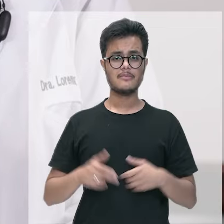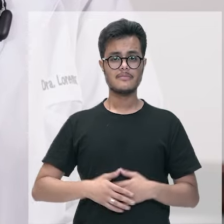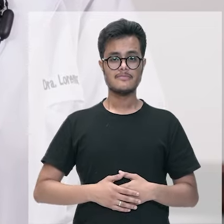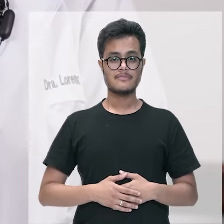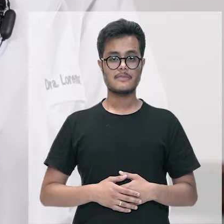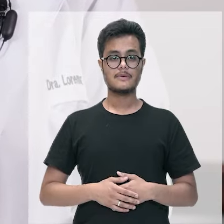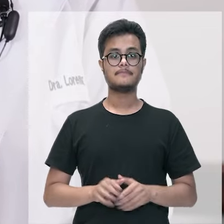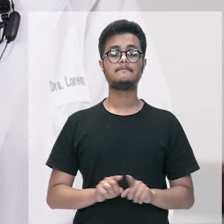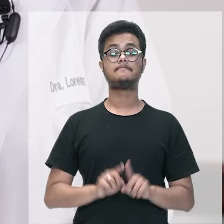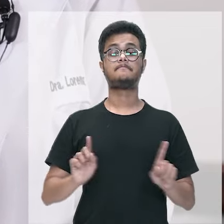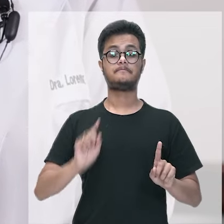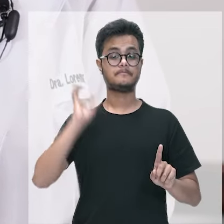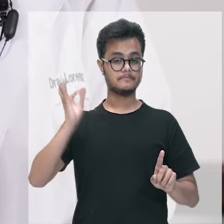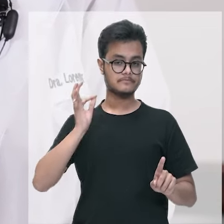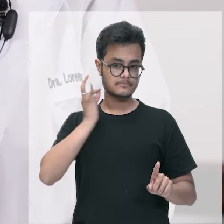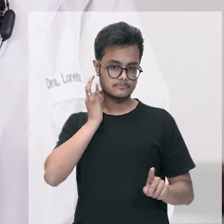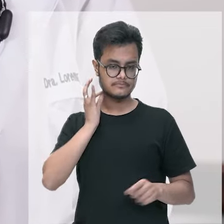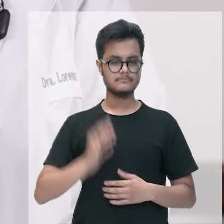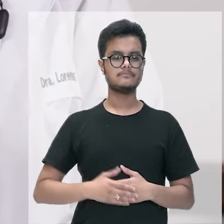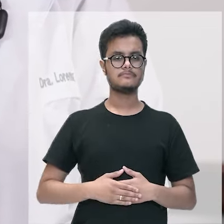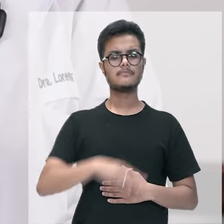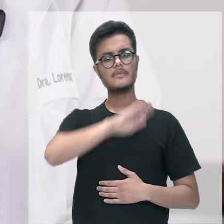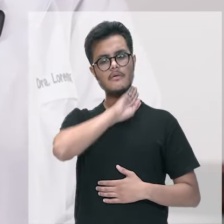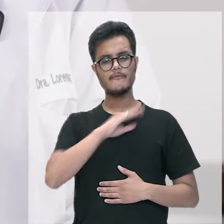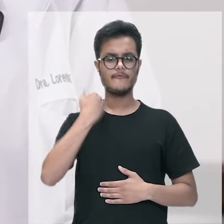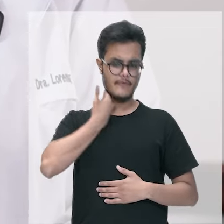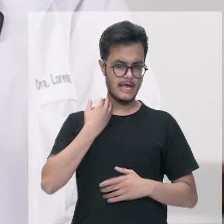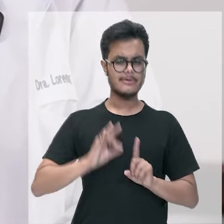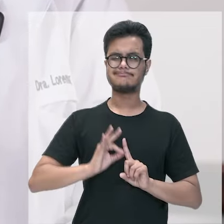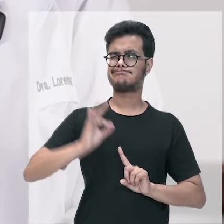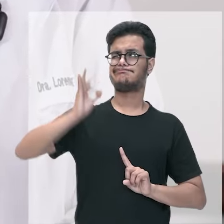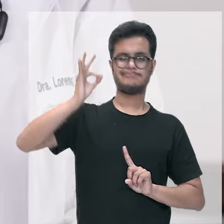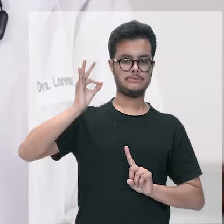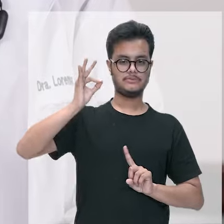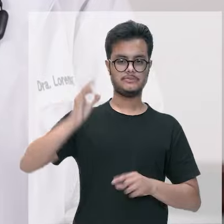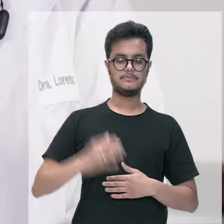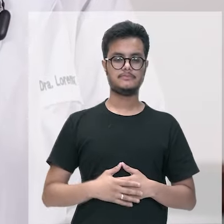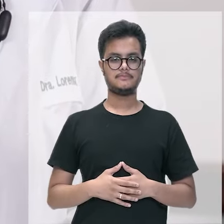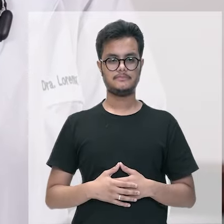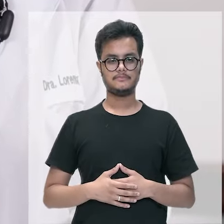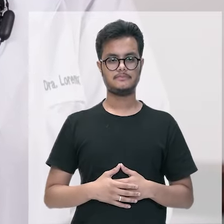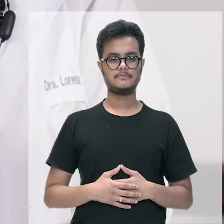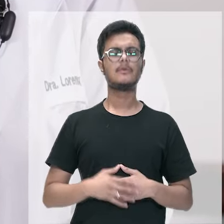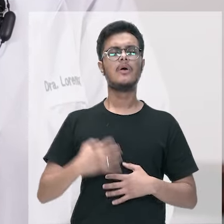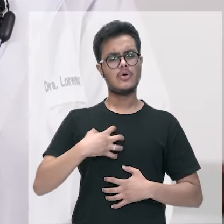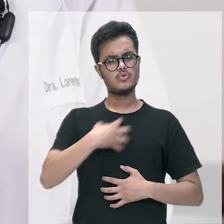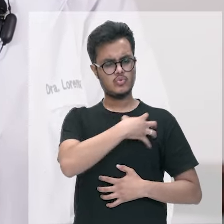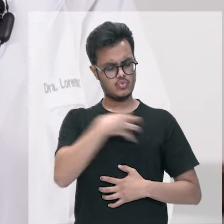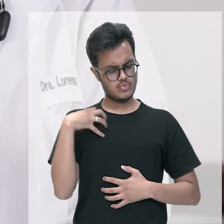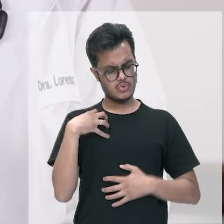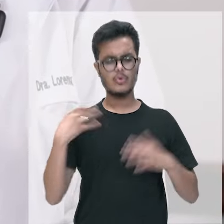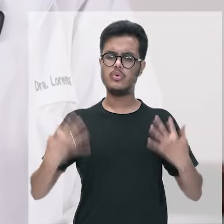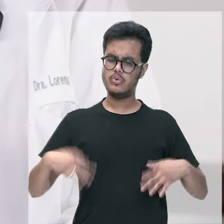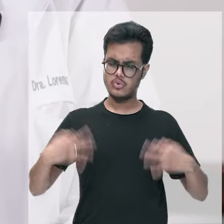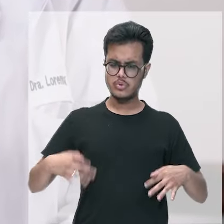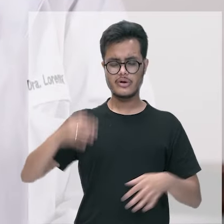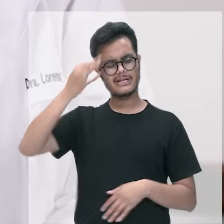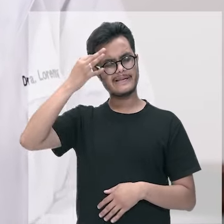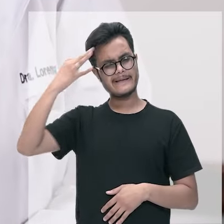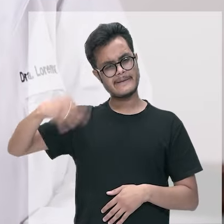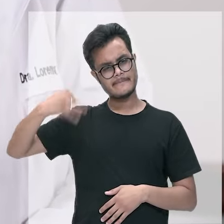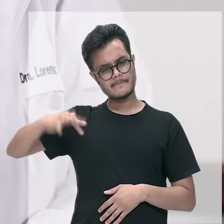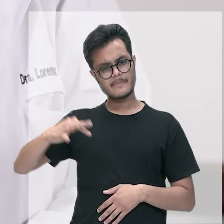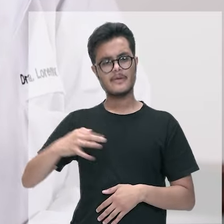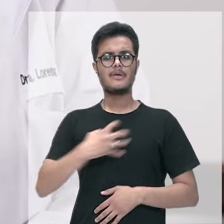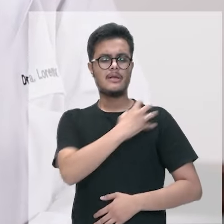a dengue cursa com febre geralmente mais alta dores no corpo dores de cabeça